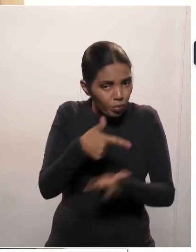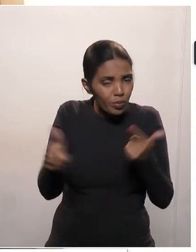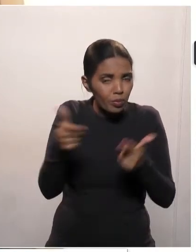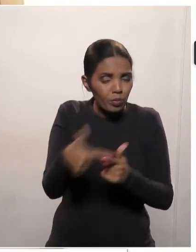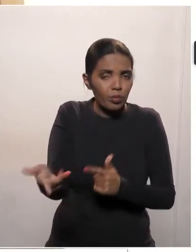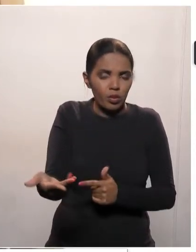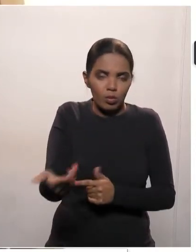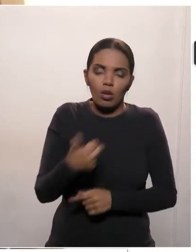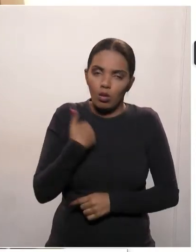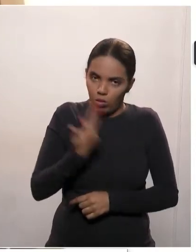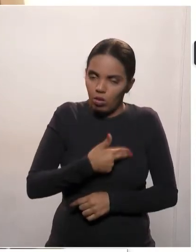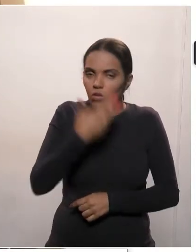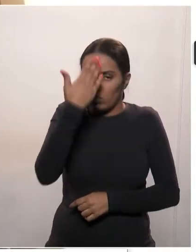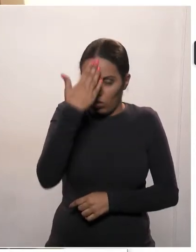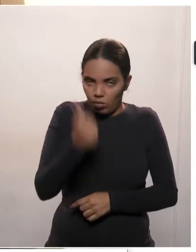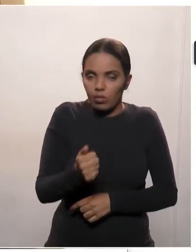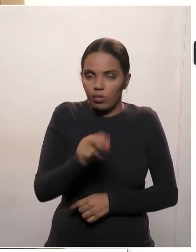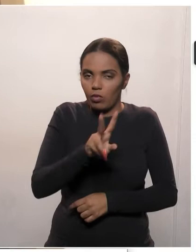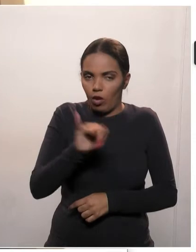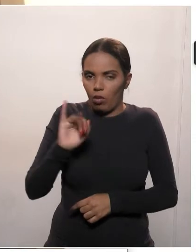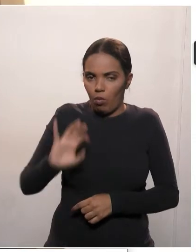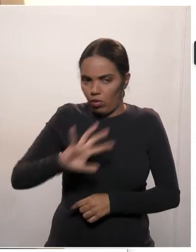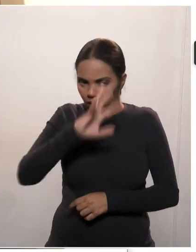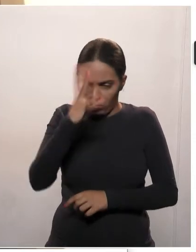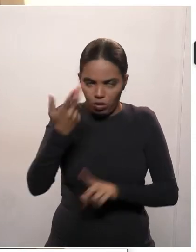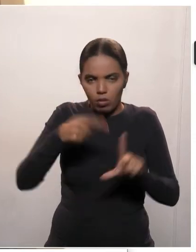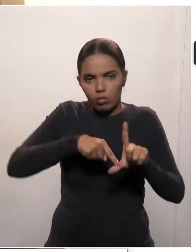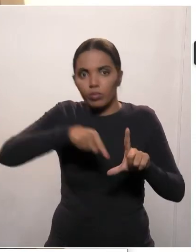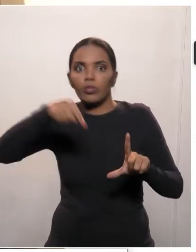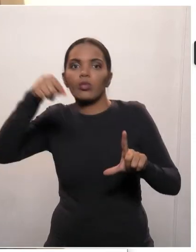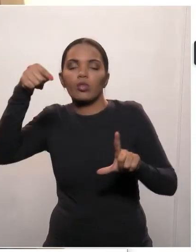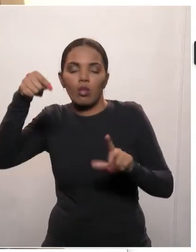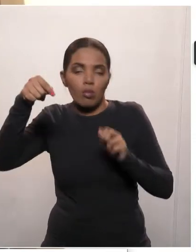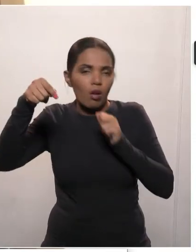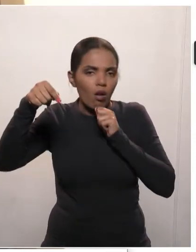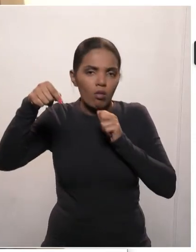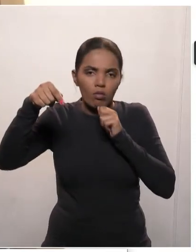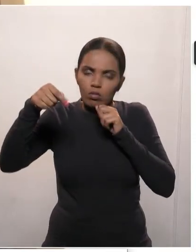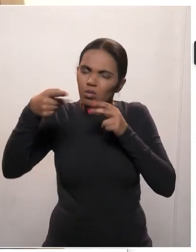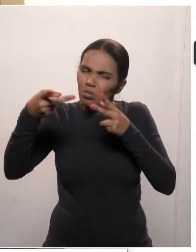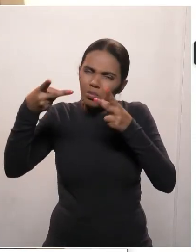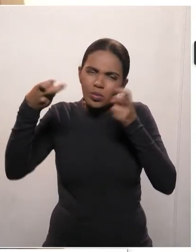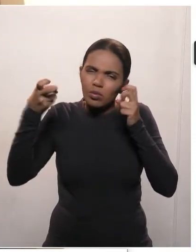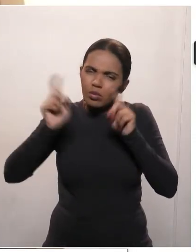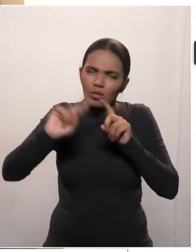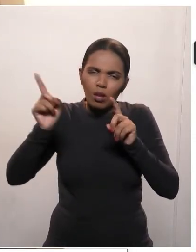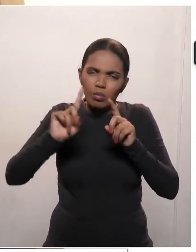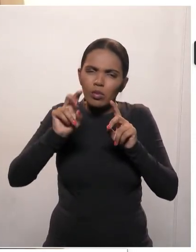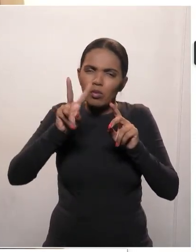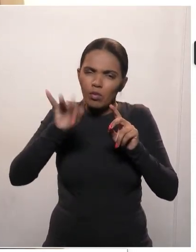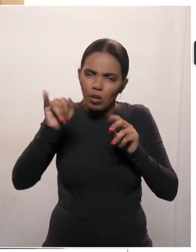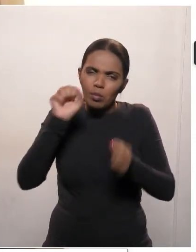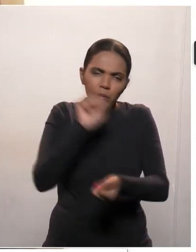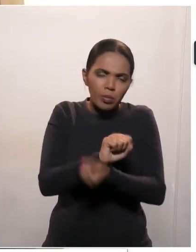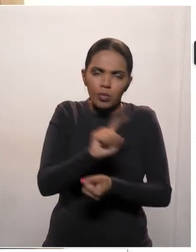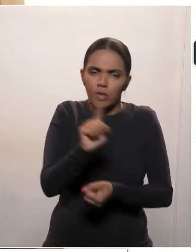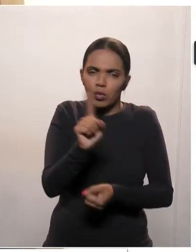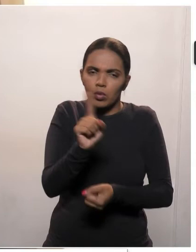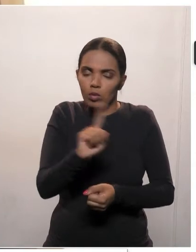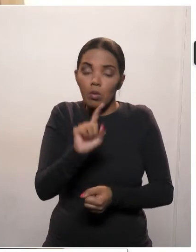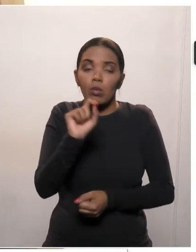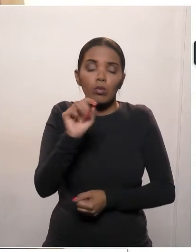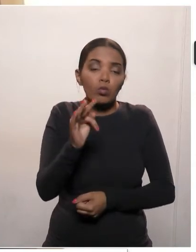sabíamos que esse pico ia acontecer e ainda não temos a clareza de qual será o dano que, de fato,